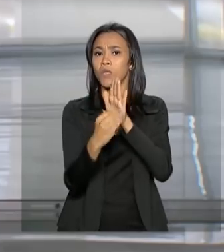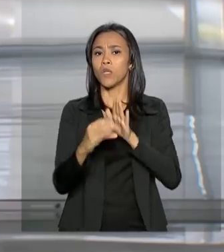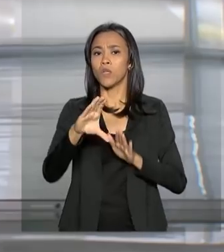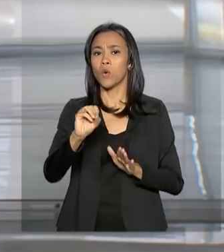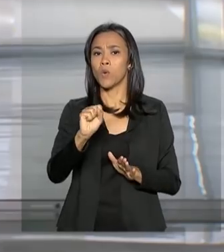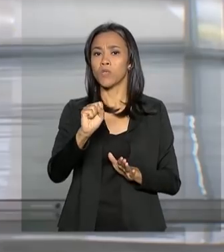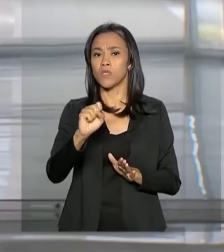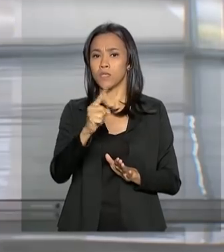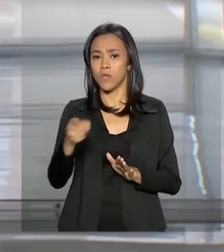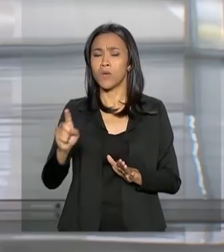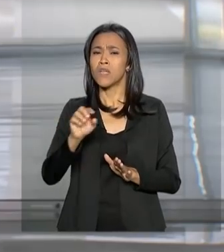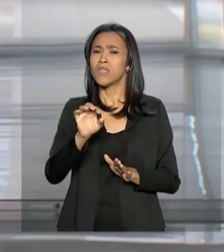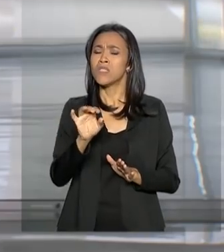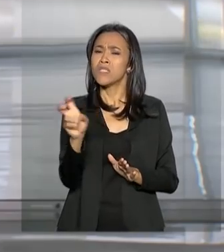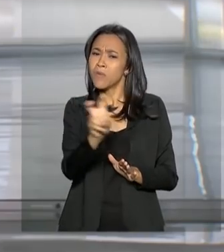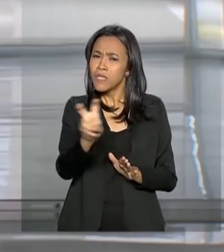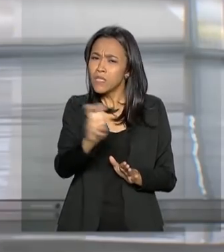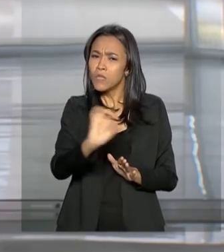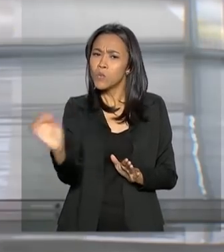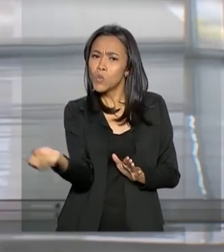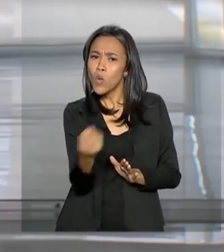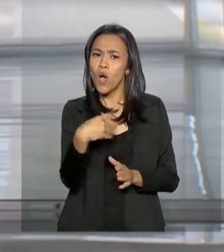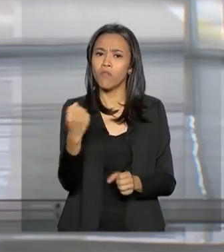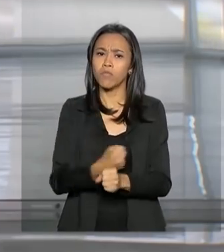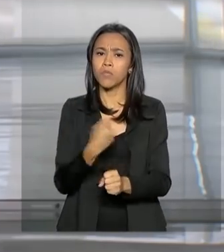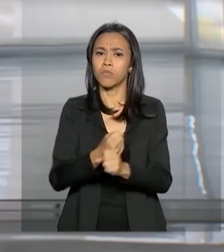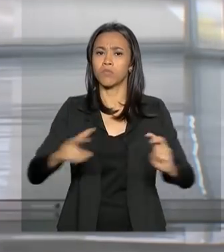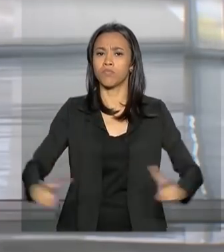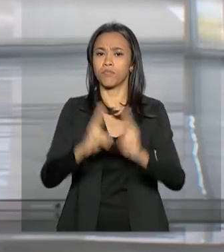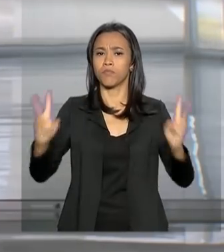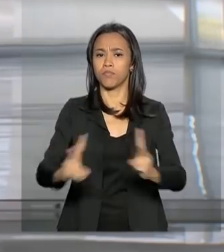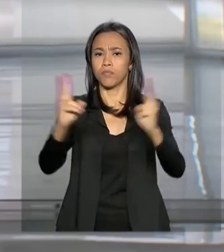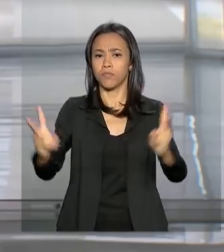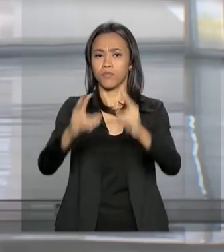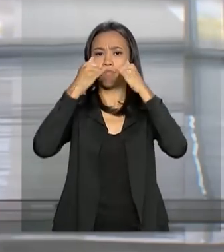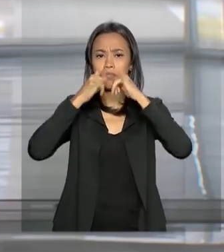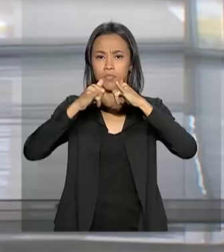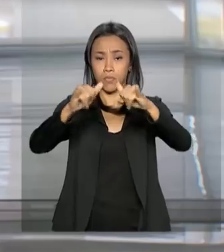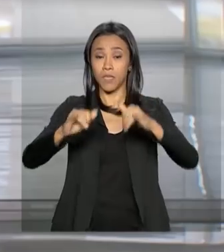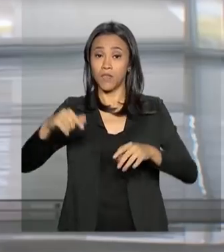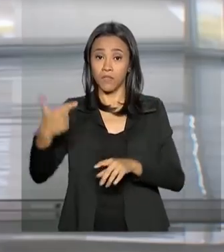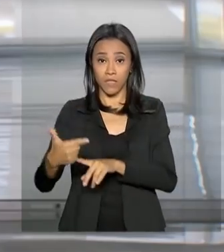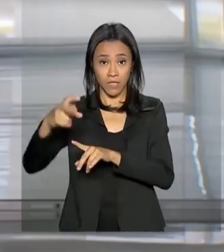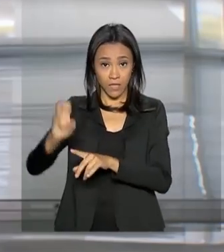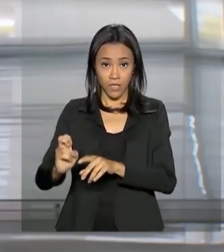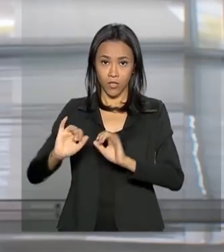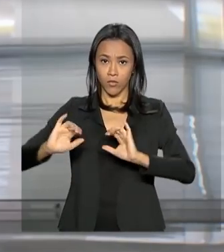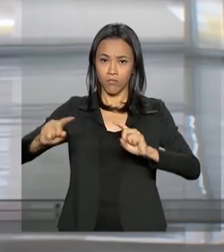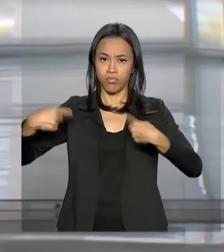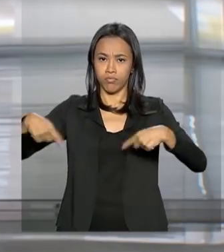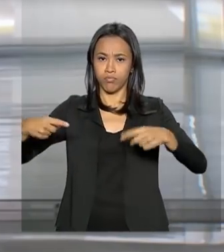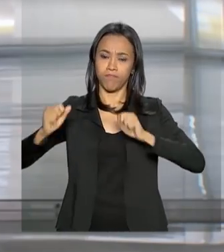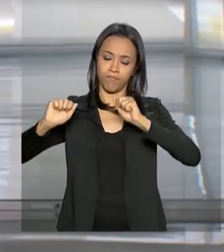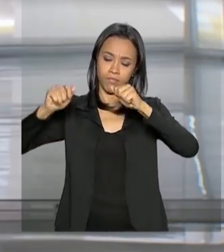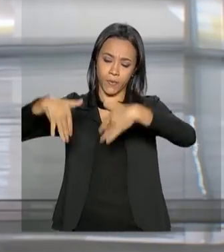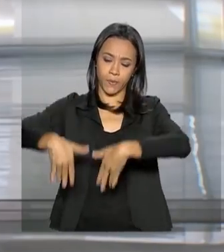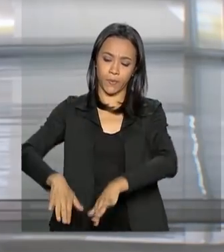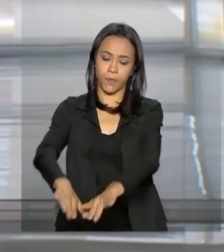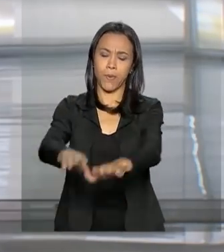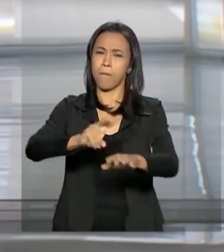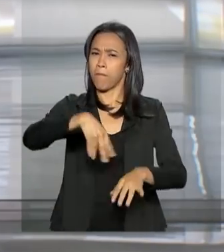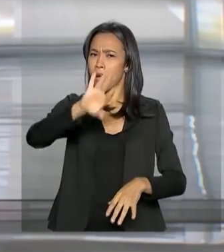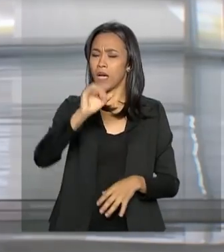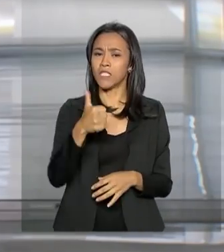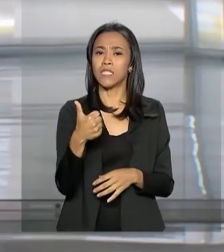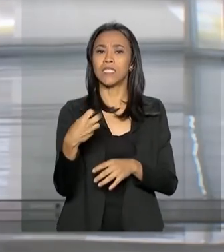55 novas linhas de transmissão e 25 subestações de energia. As obras vão gerar investimentos de mais de